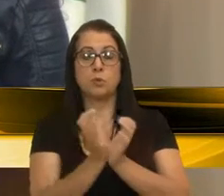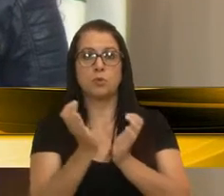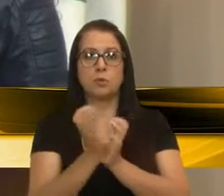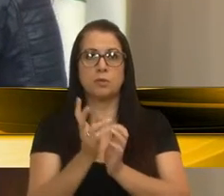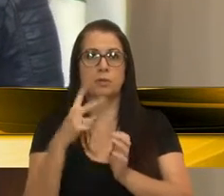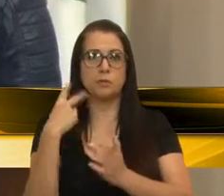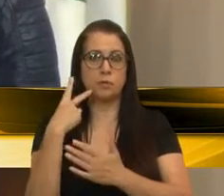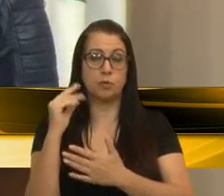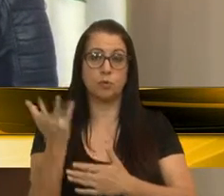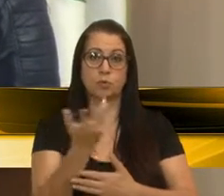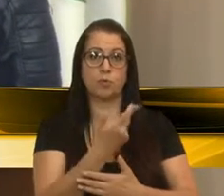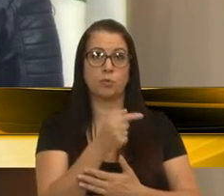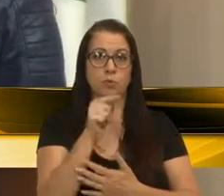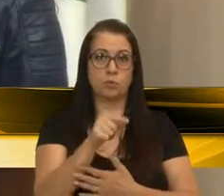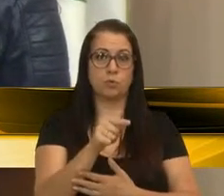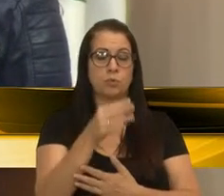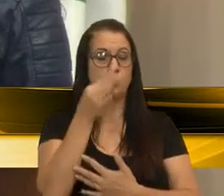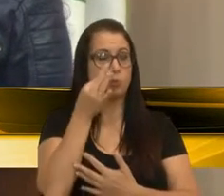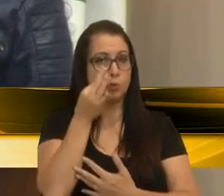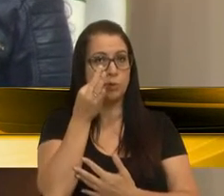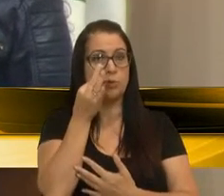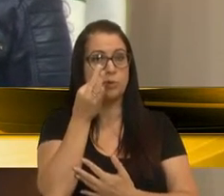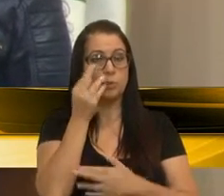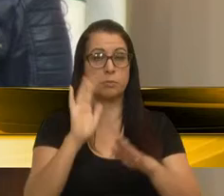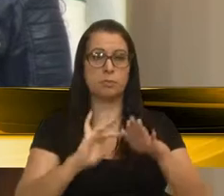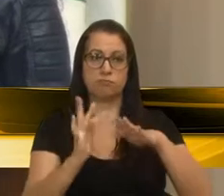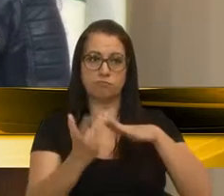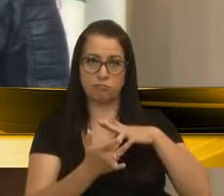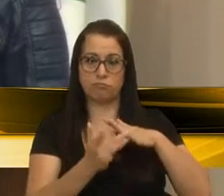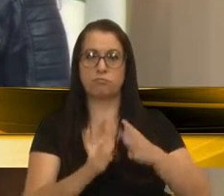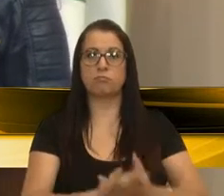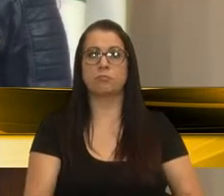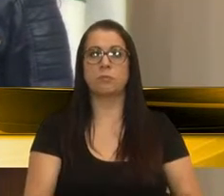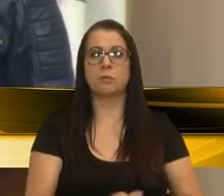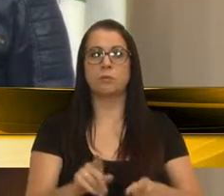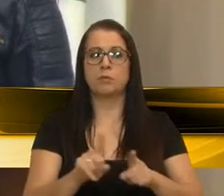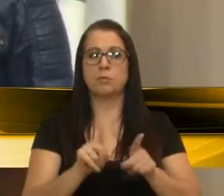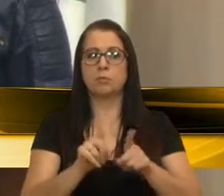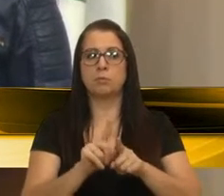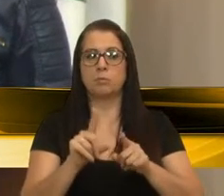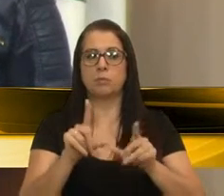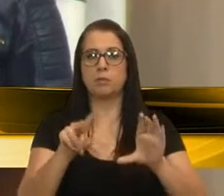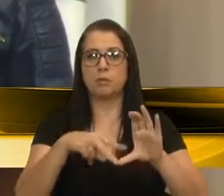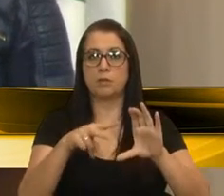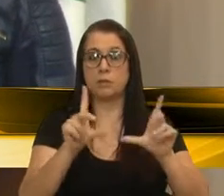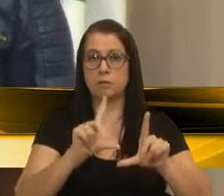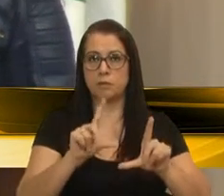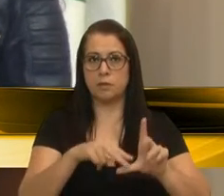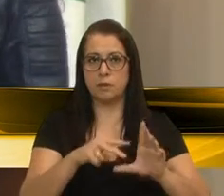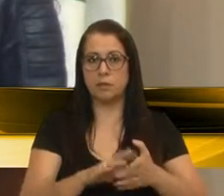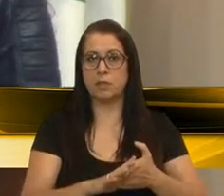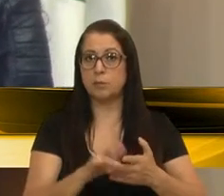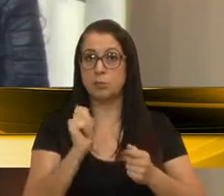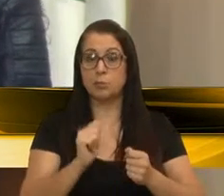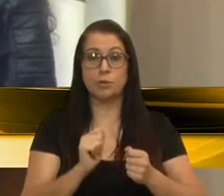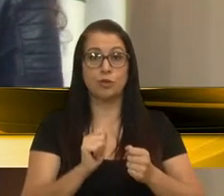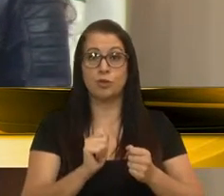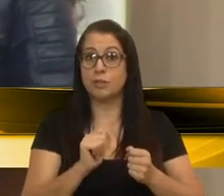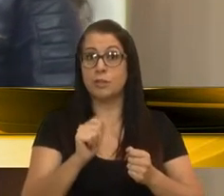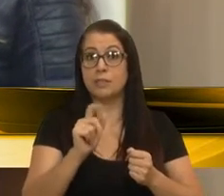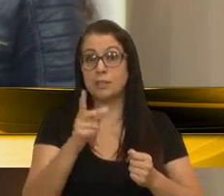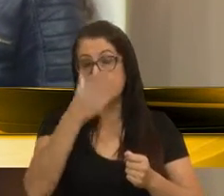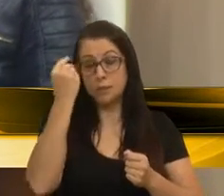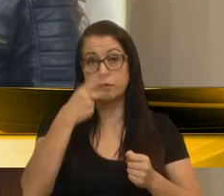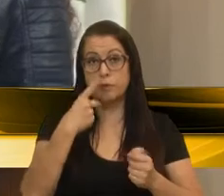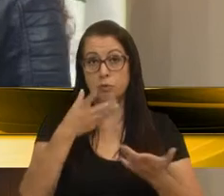e a todos que estão nos acompanhando pelas redes sociais ou também pela TV Câmara. Não poderia deixar de falar